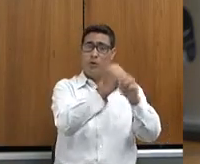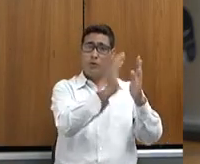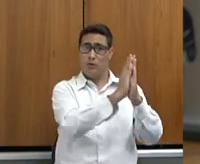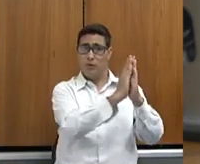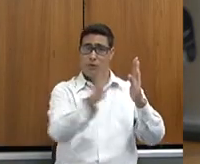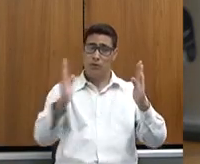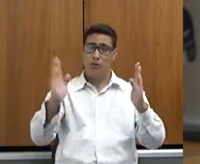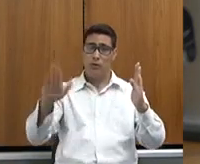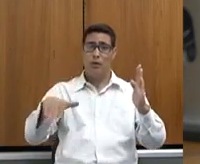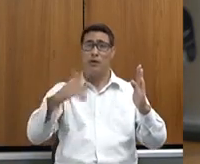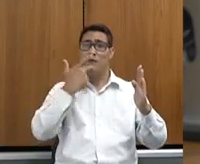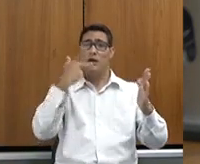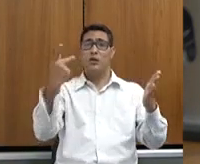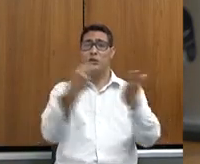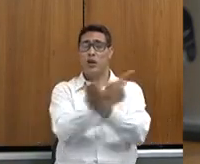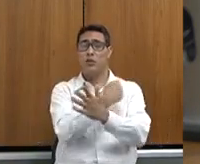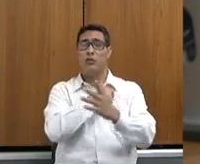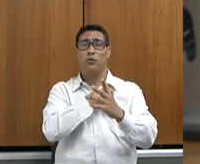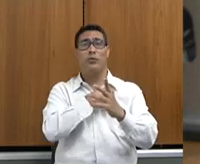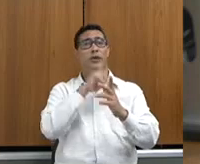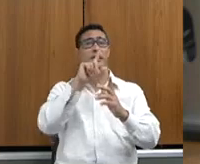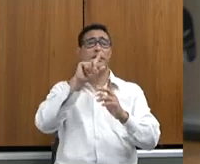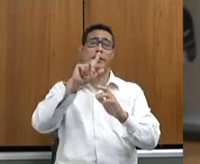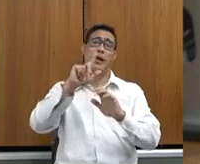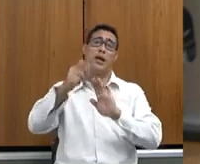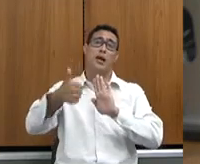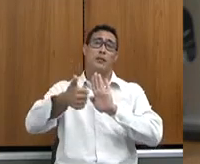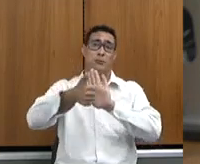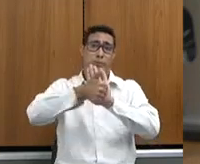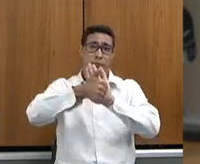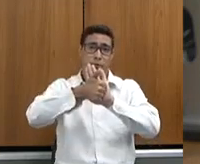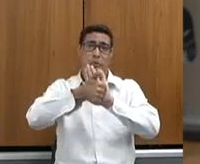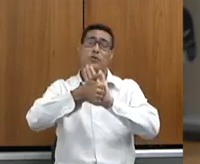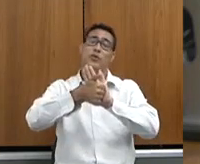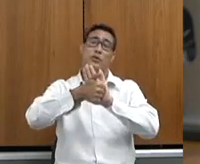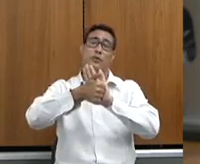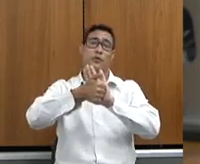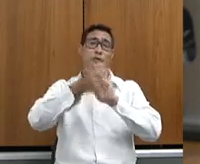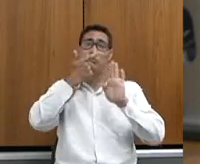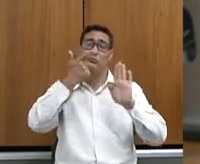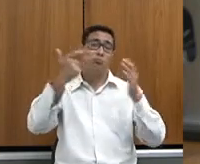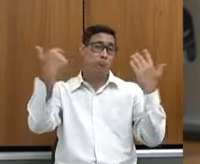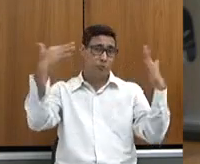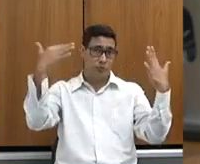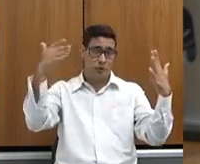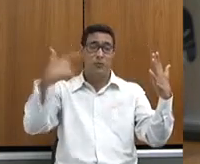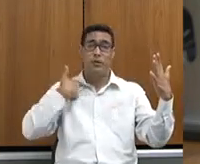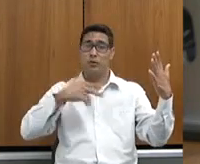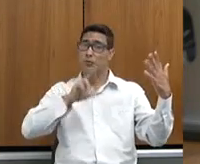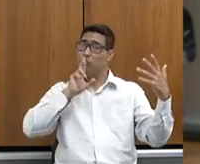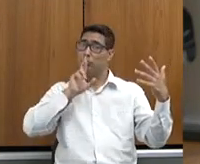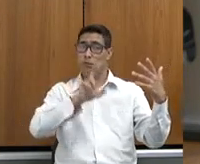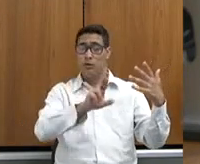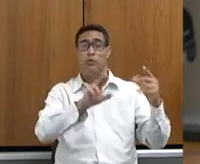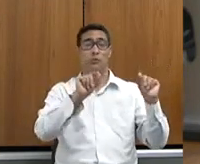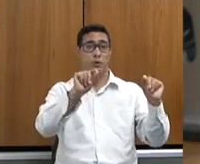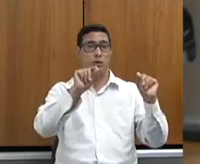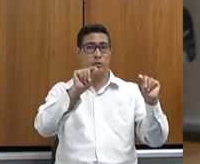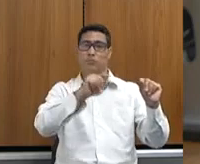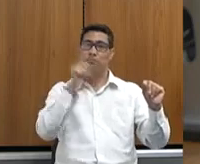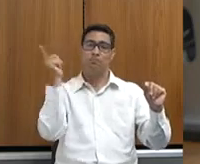fala de ações muito positivas. Então, está de parabéns à equipe, porque os resultados são visíveis